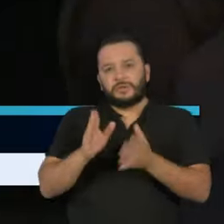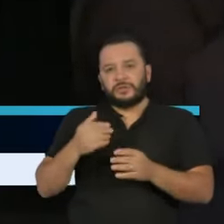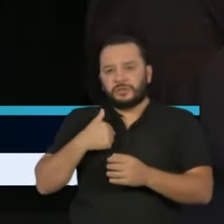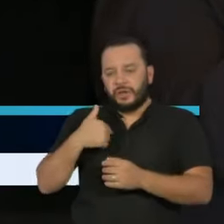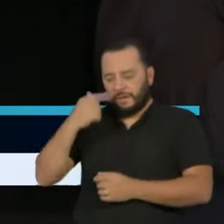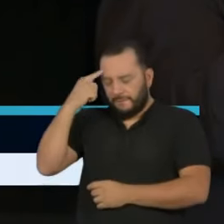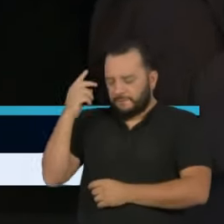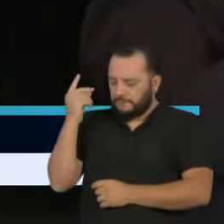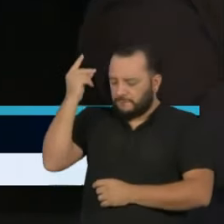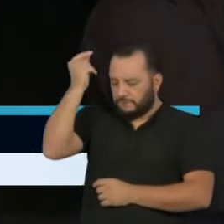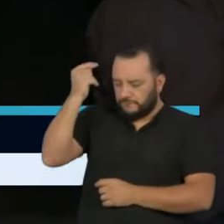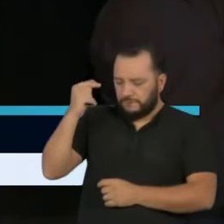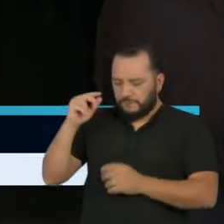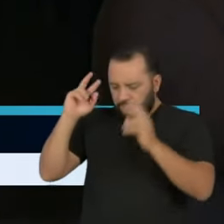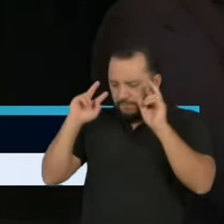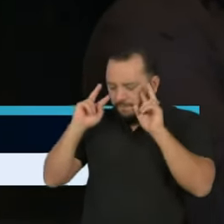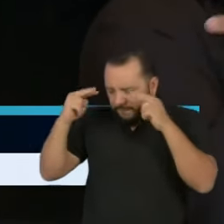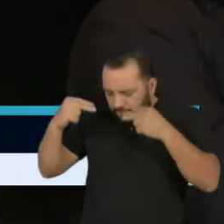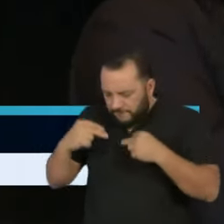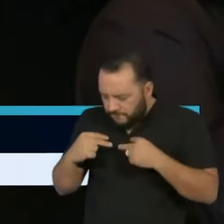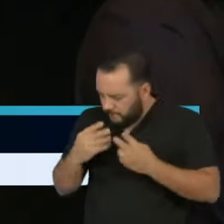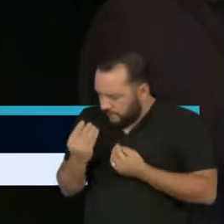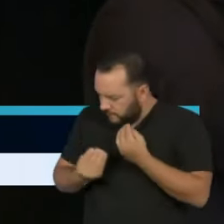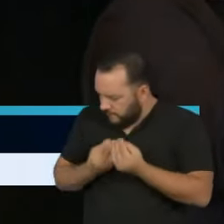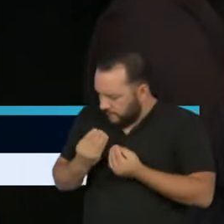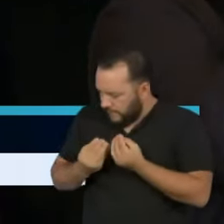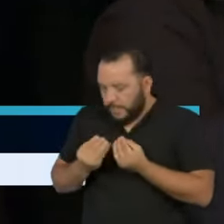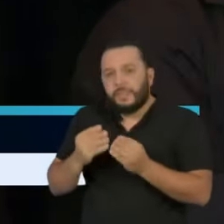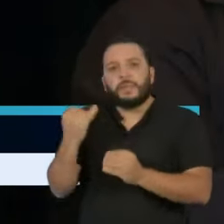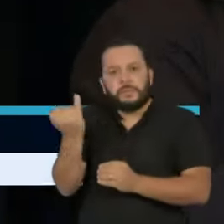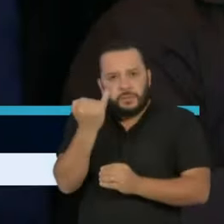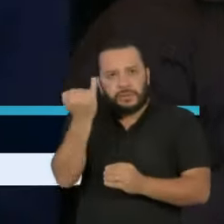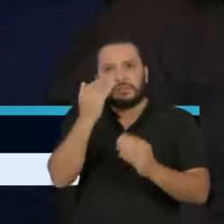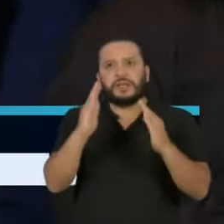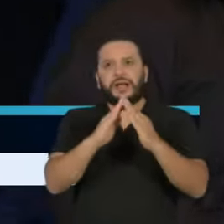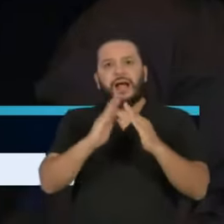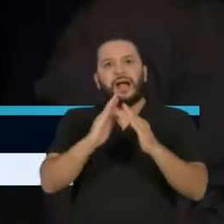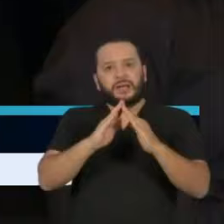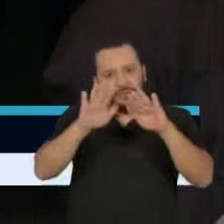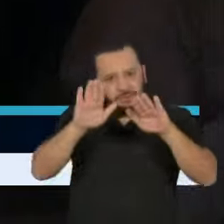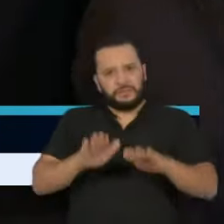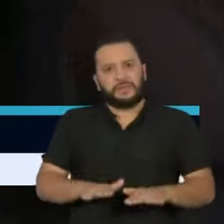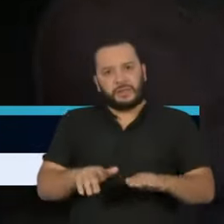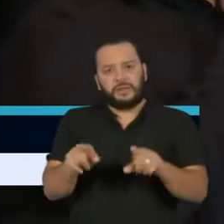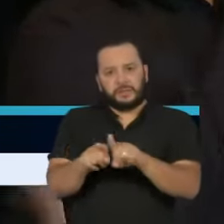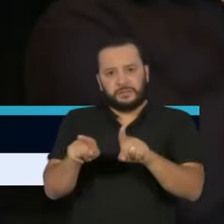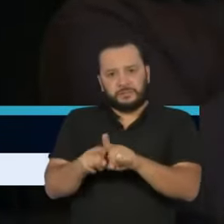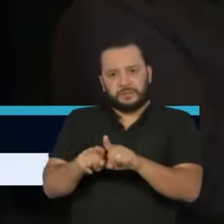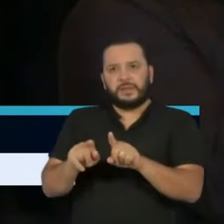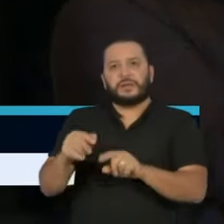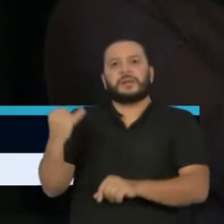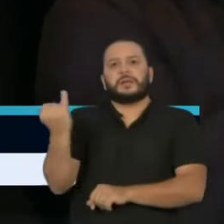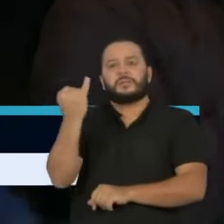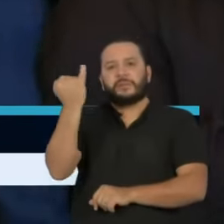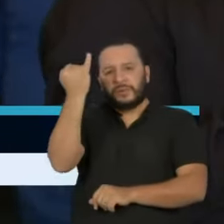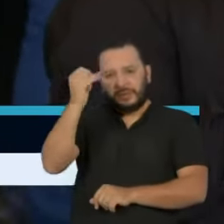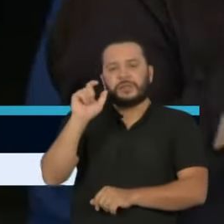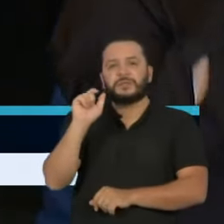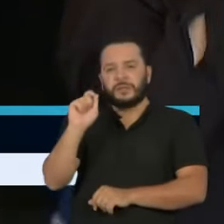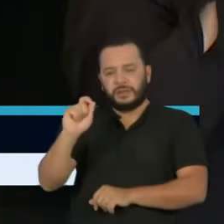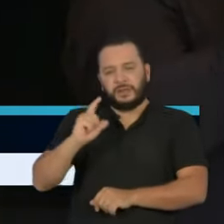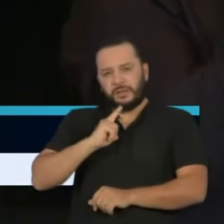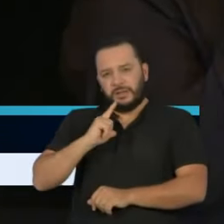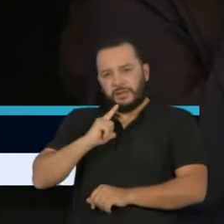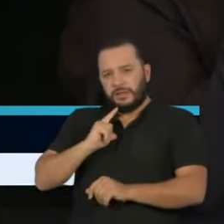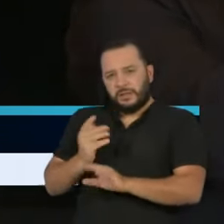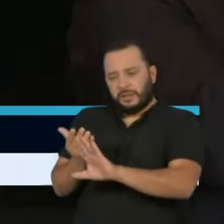intuitivo, de que o isolamento social ou distanciamento social um pouco mais ampliado, um